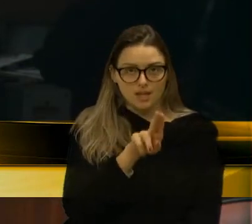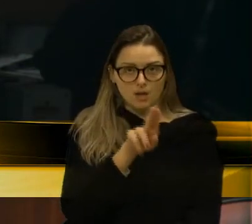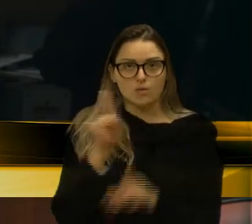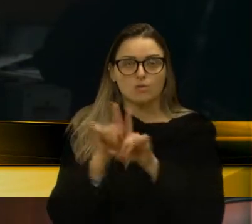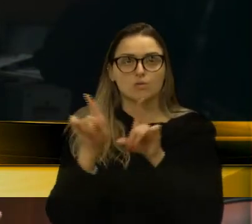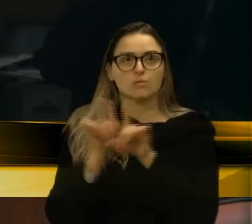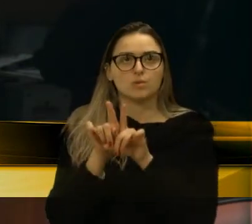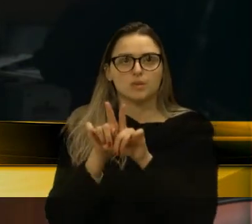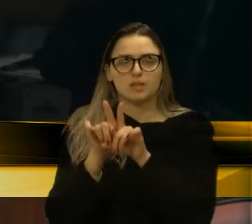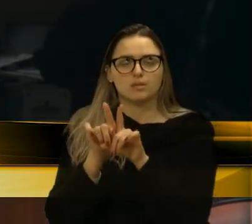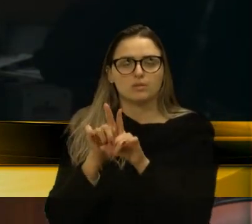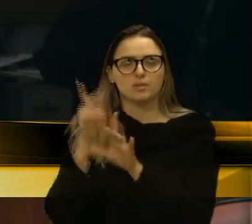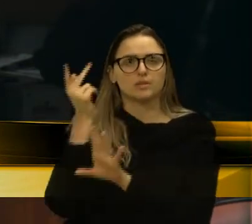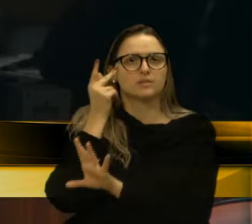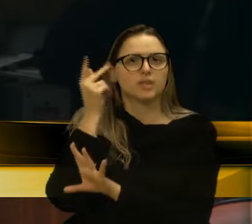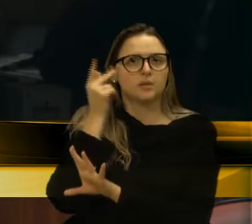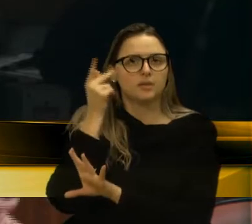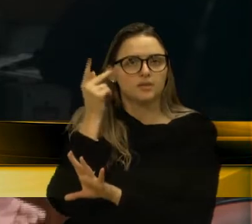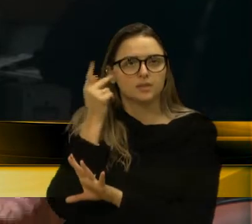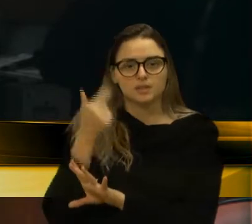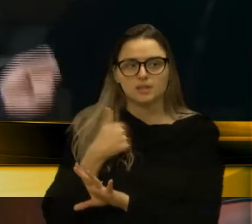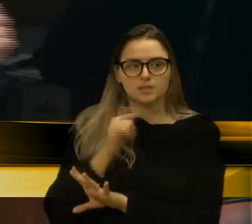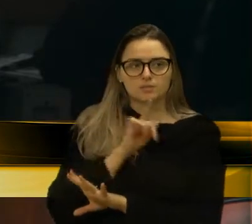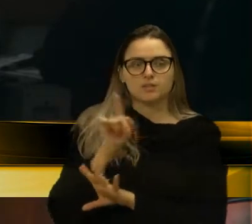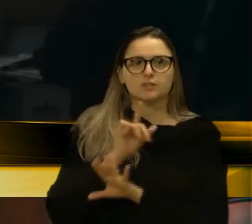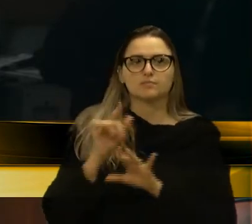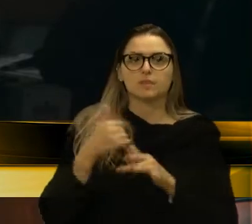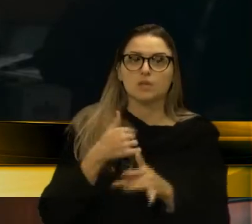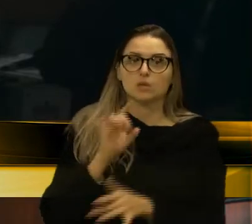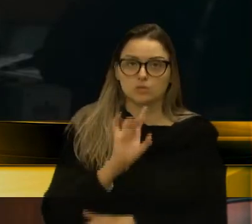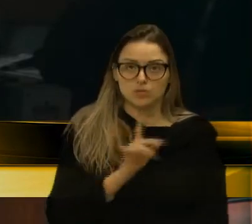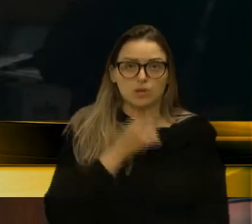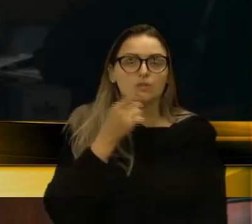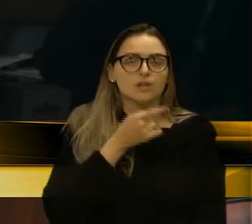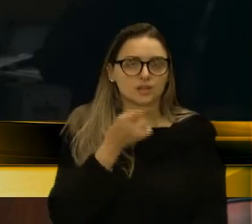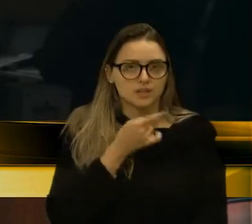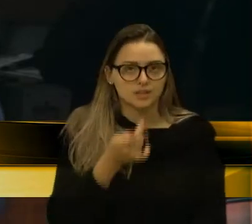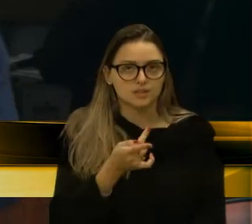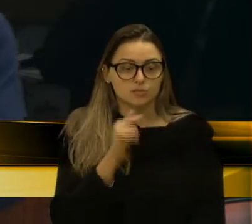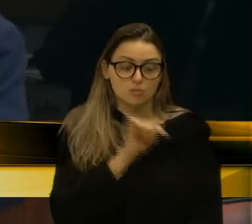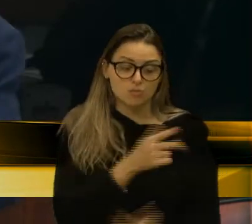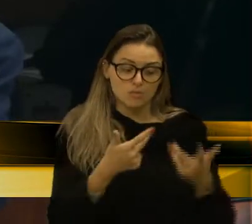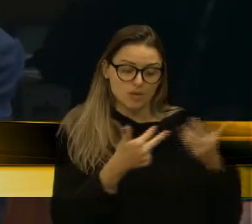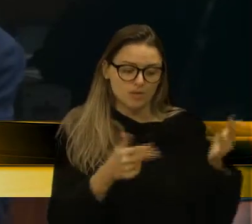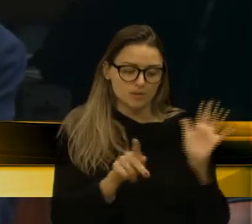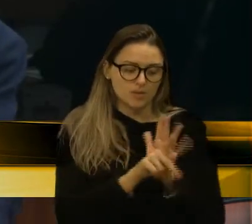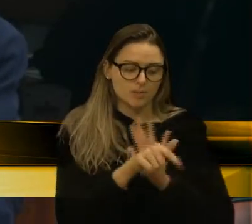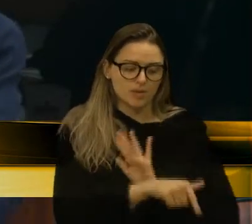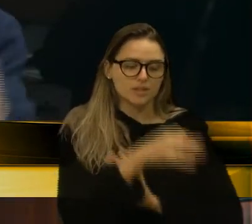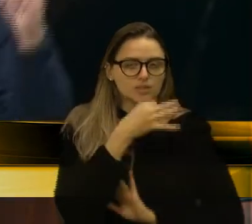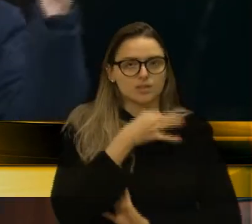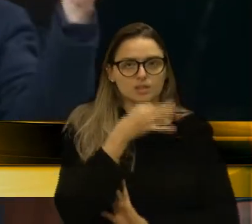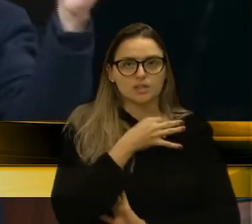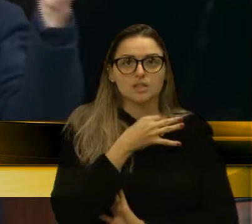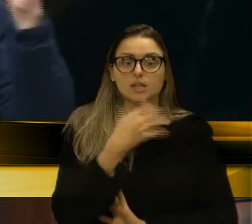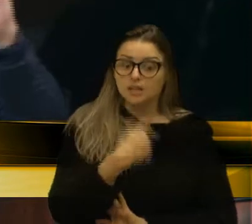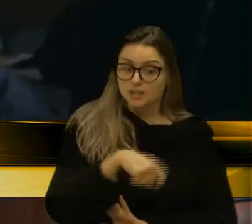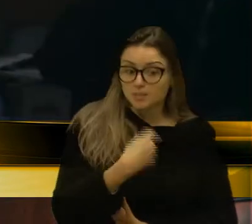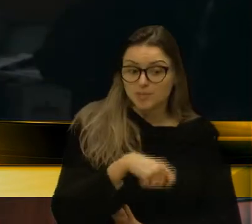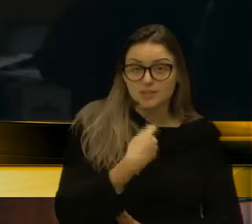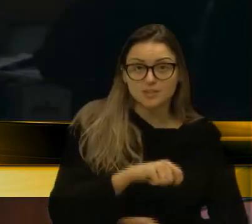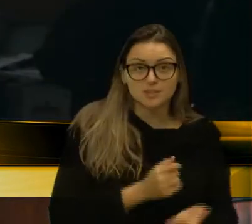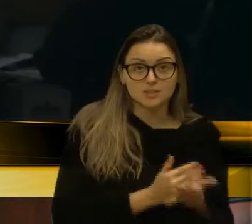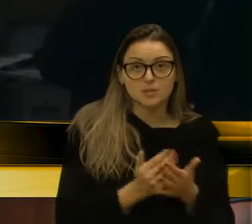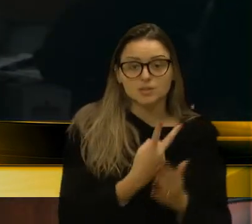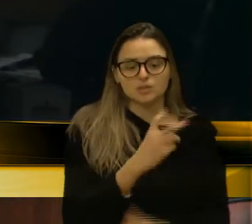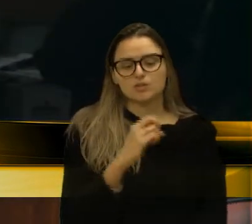Então, eu não estou inventando a roda. Eu apenas estou repisando aqui no município uma necessidade que vem desde lá de 2002,